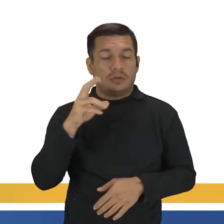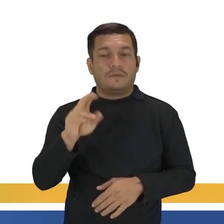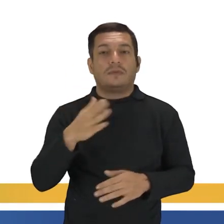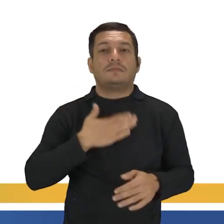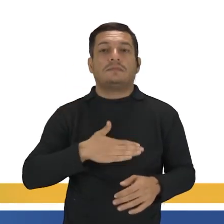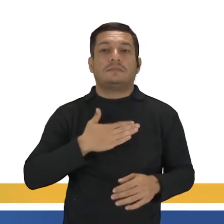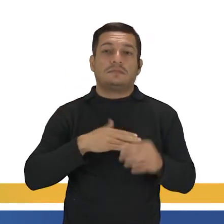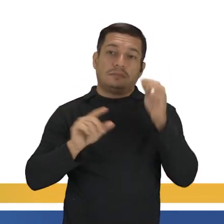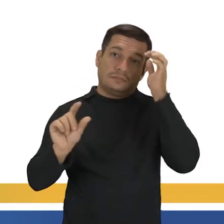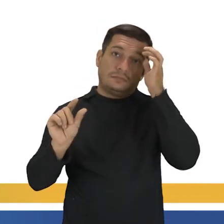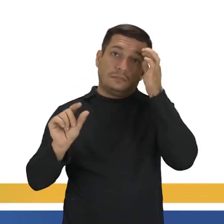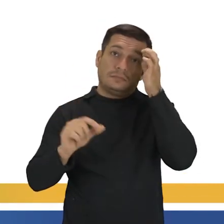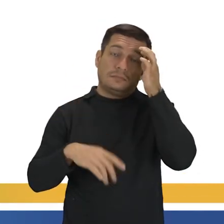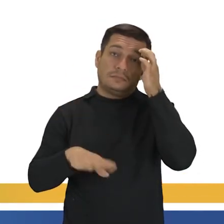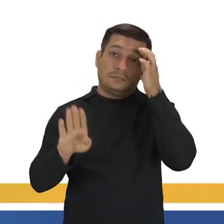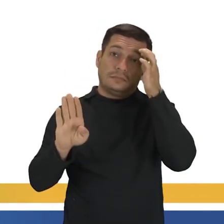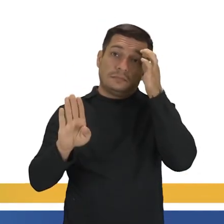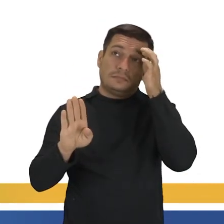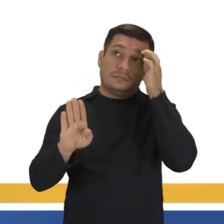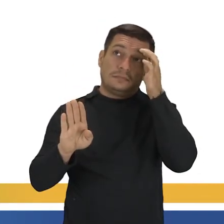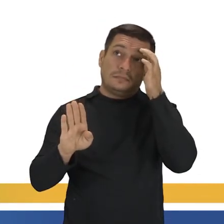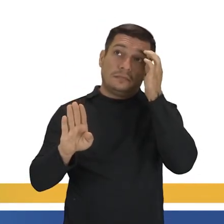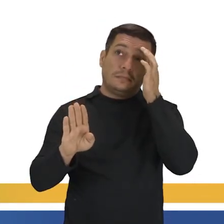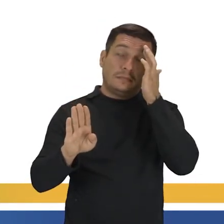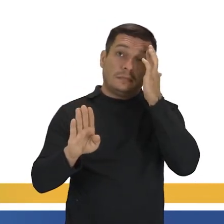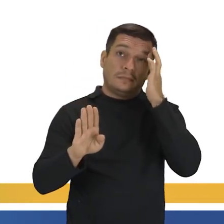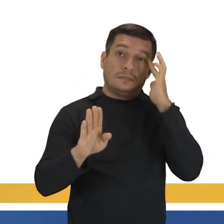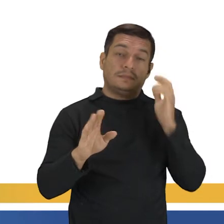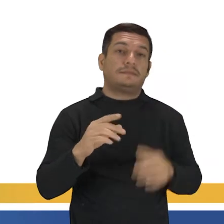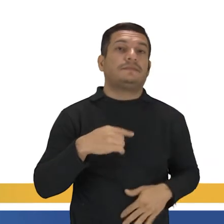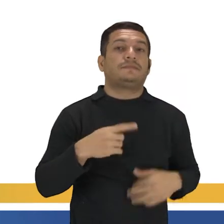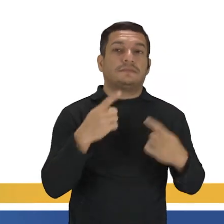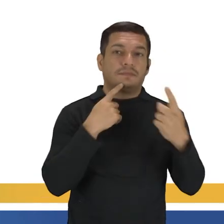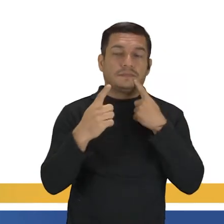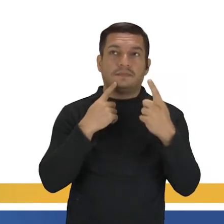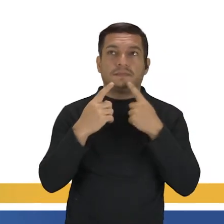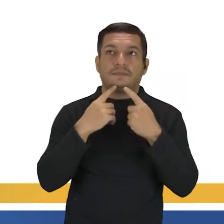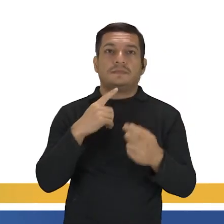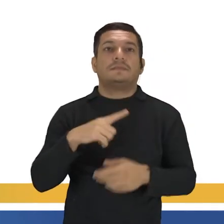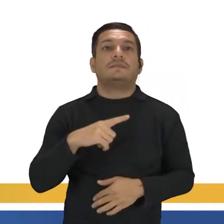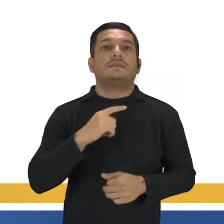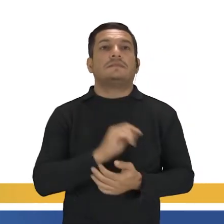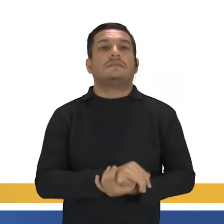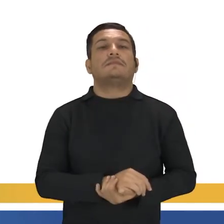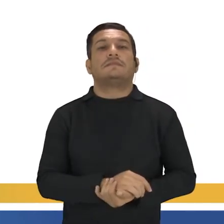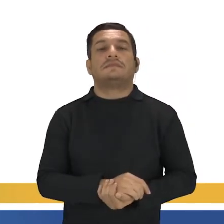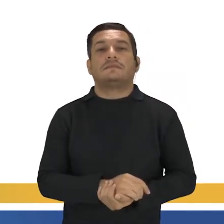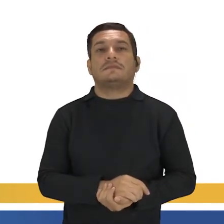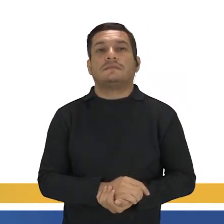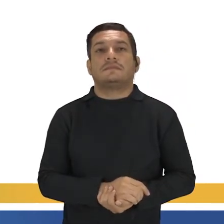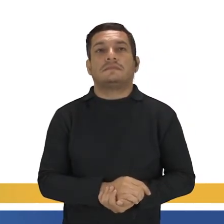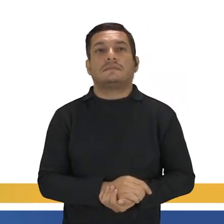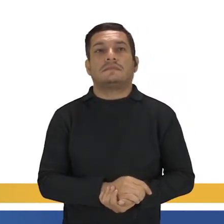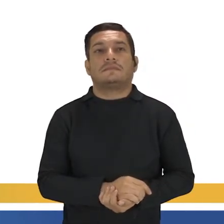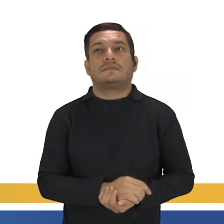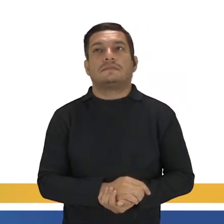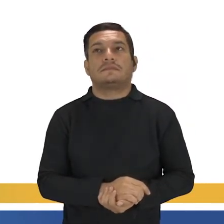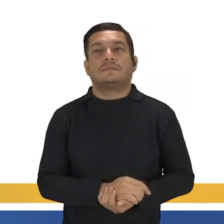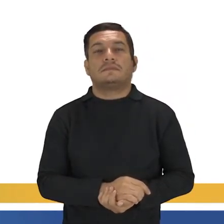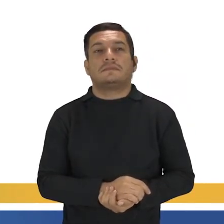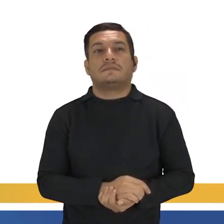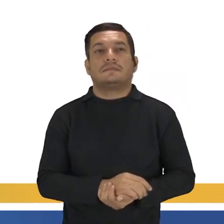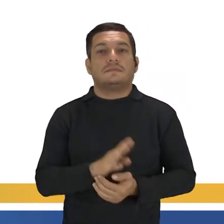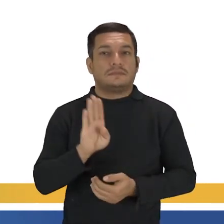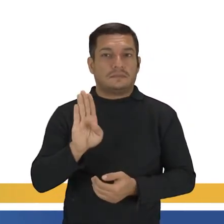Tá bom? Vamos lá pra letra B. É um diálogozinho pequeno que tem lá. Why are you selling your car?